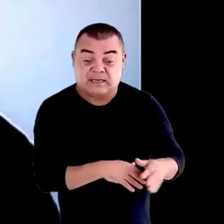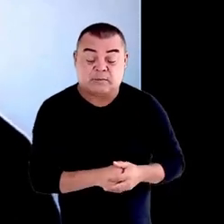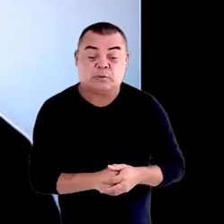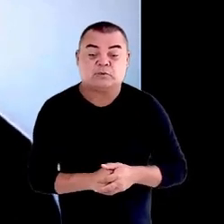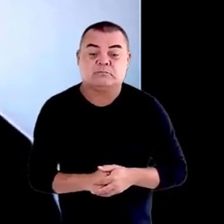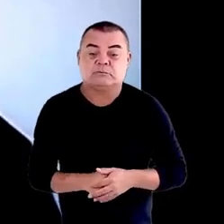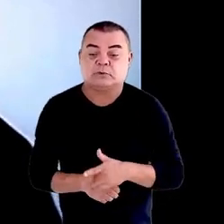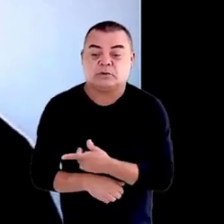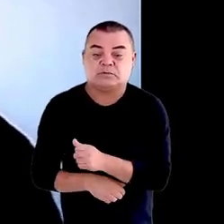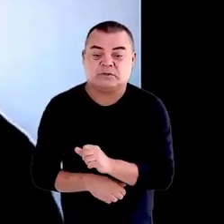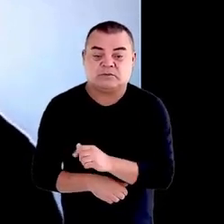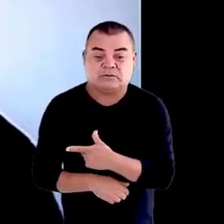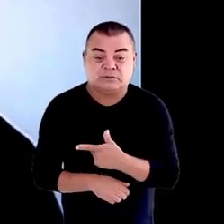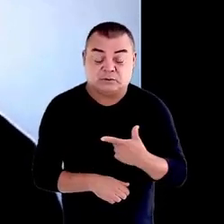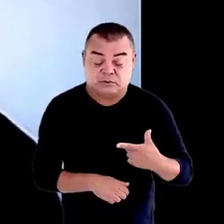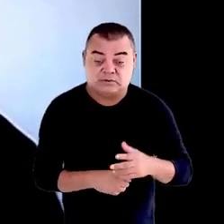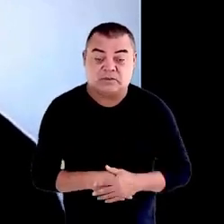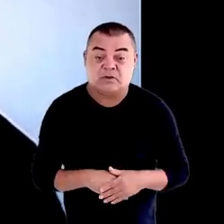hoje nós temos